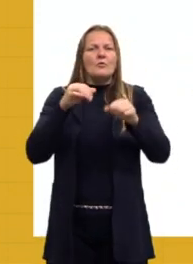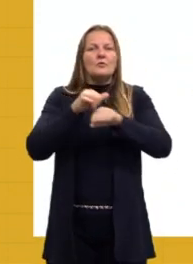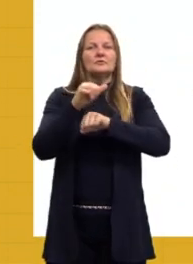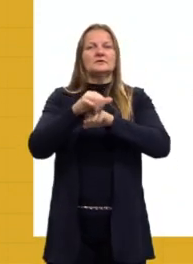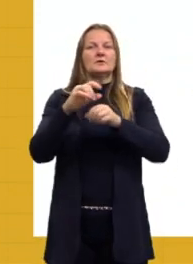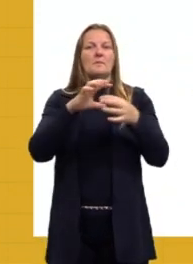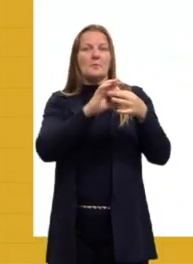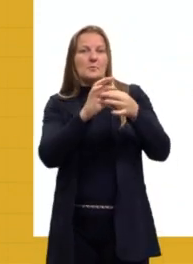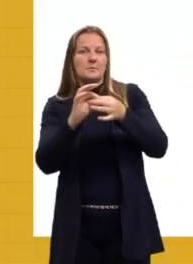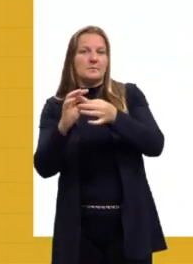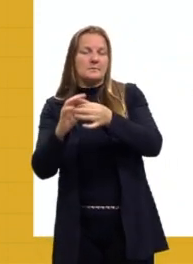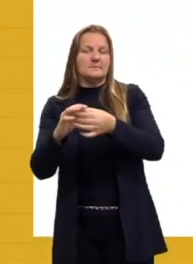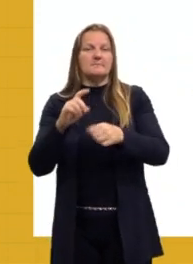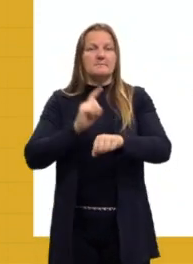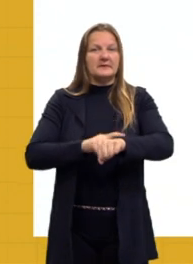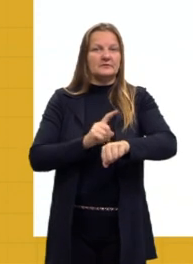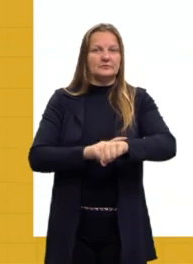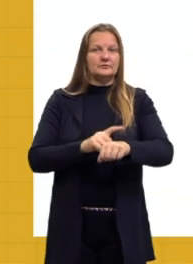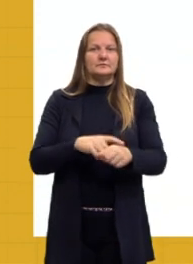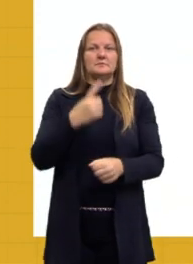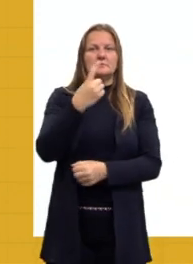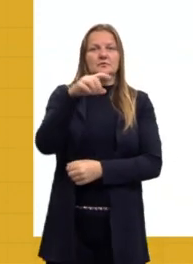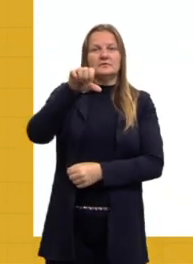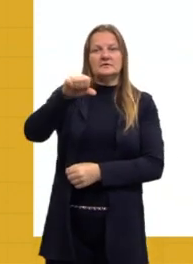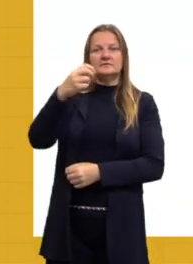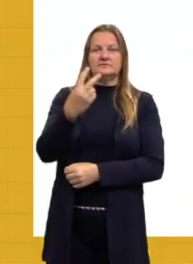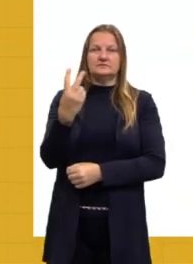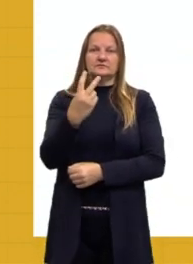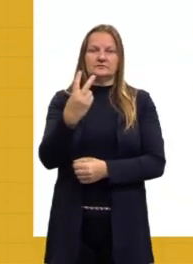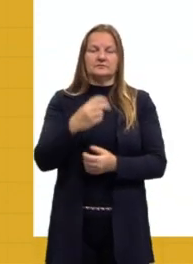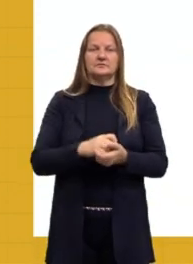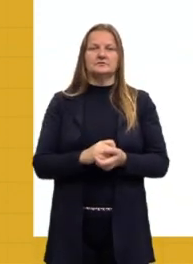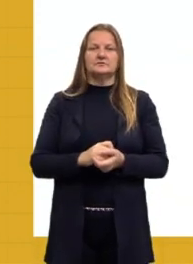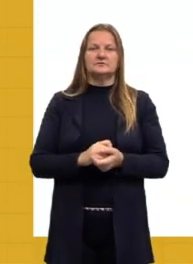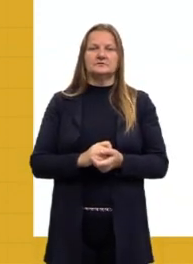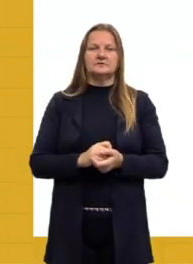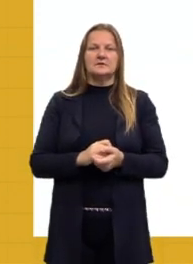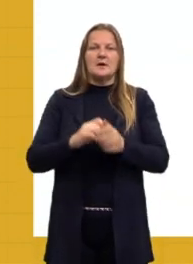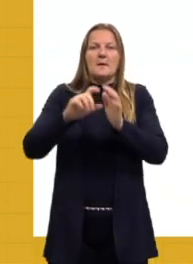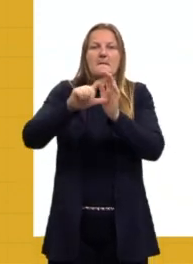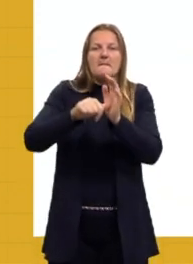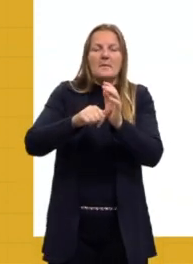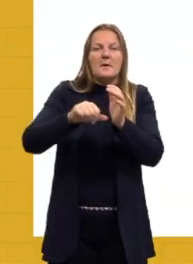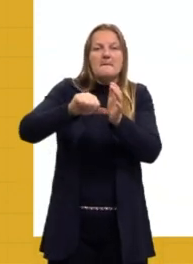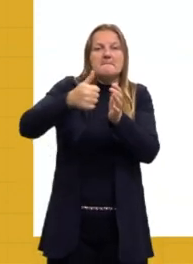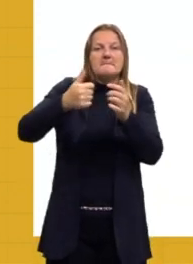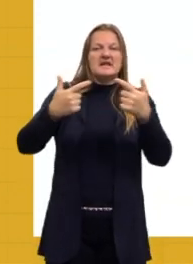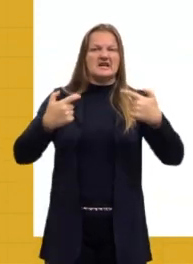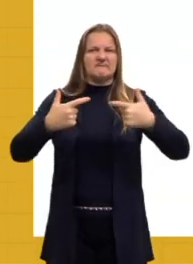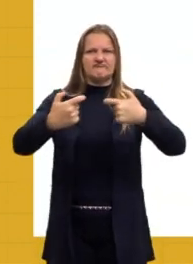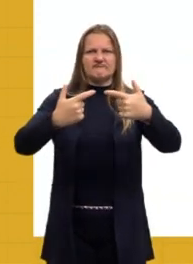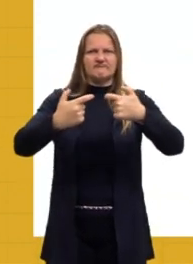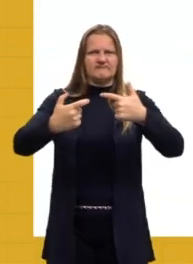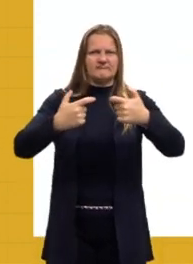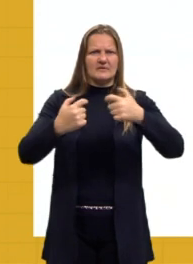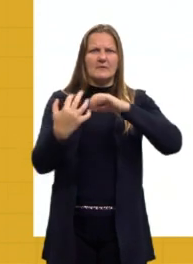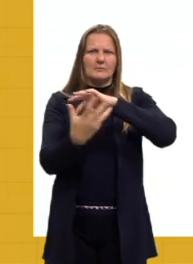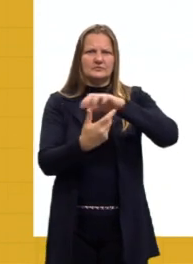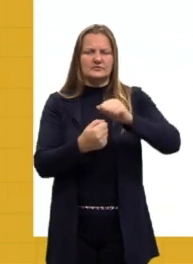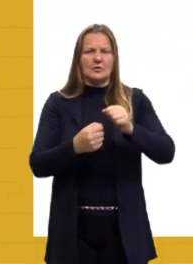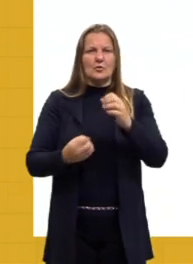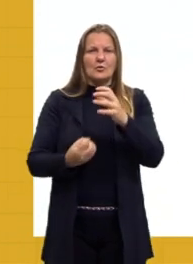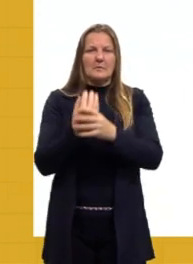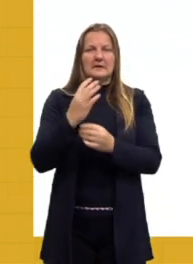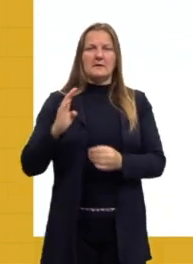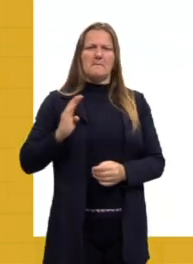acontecendo ali naquele momento. Então, em 1922, a gente sabe que a gente passou pelo pós-primeira guerra. O que a gente tem? Surgimento da burguesia